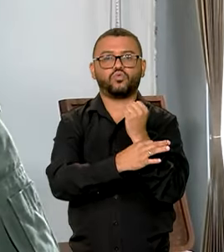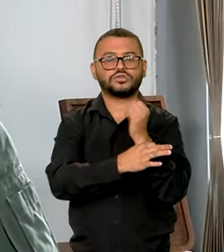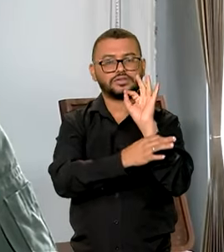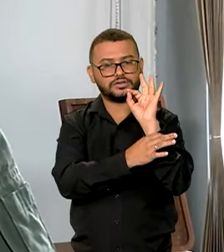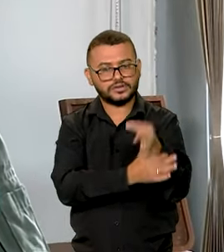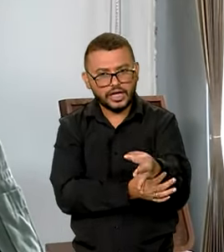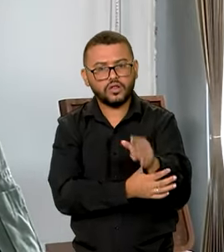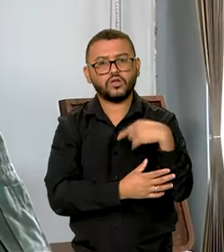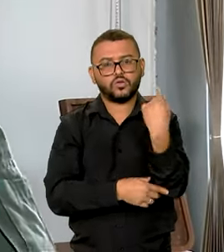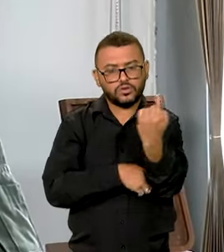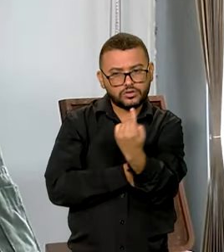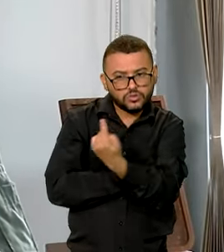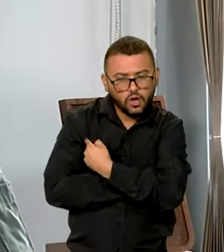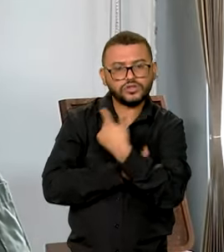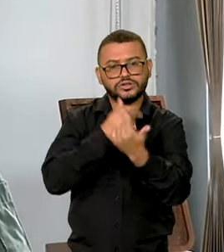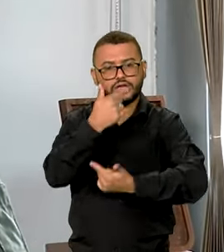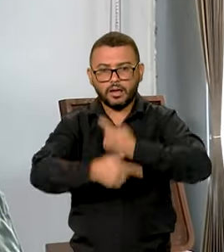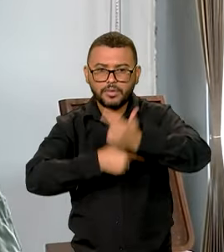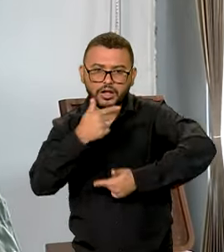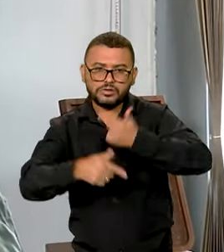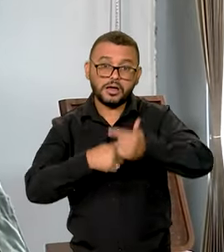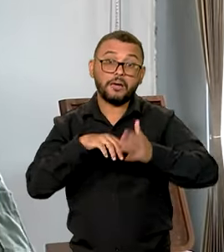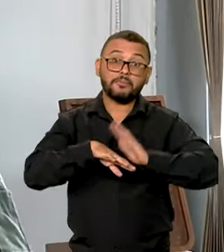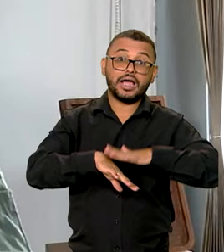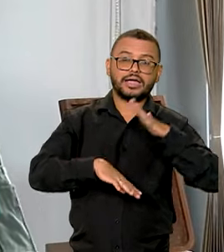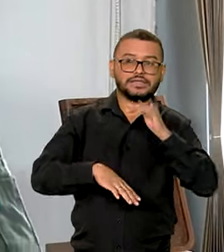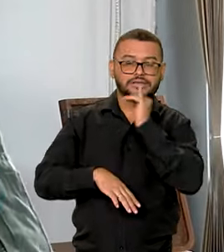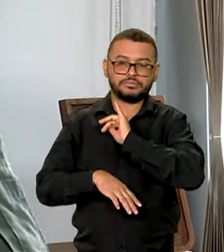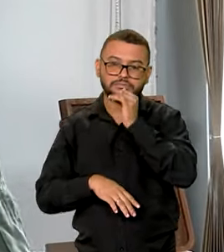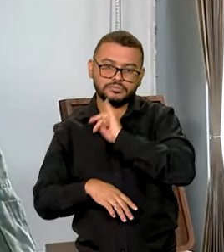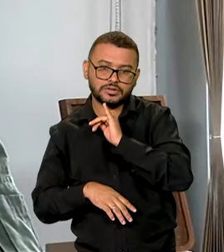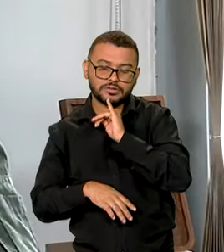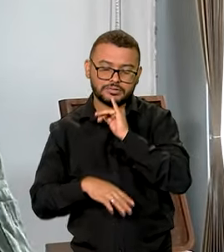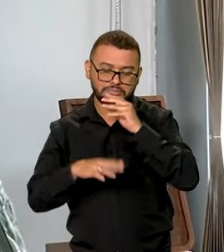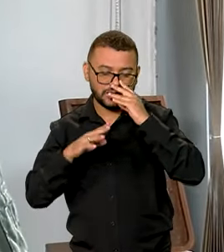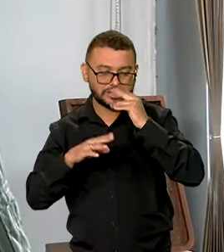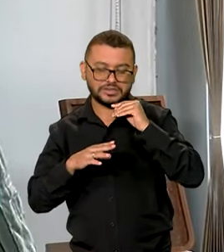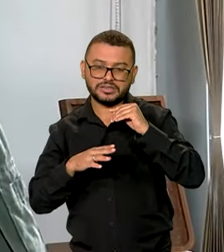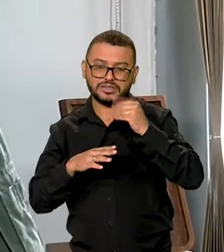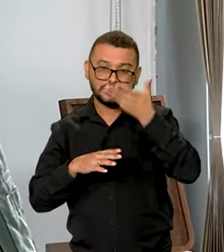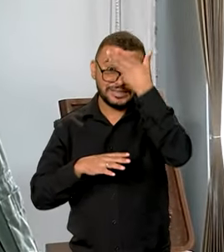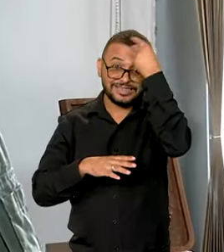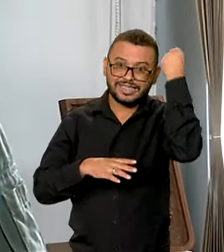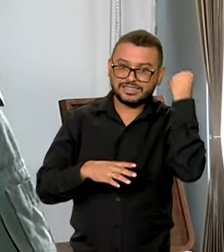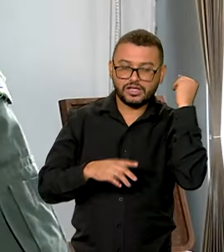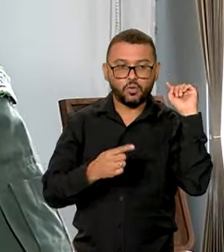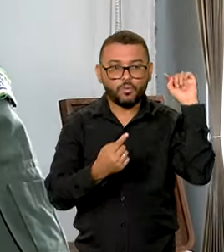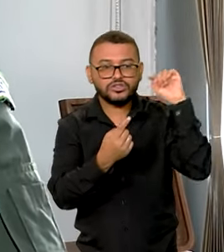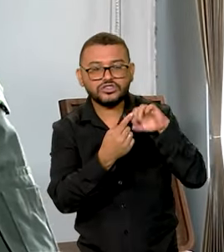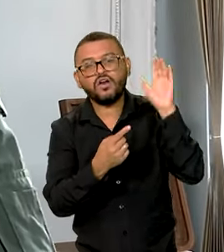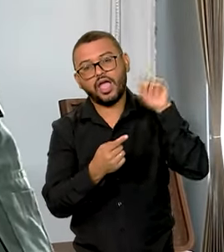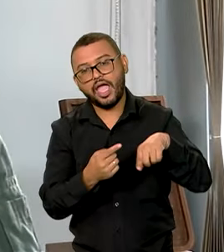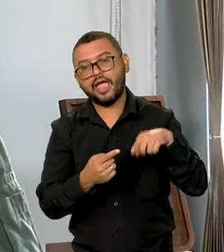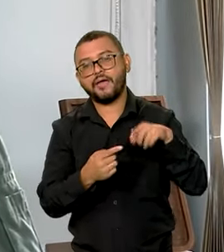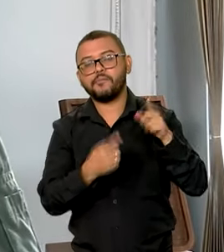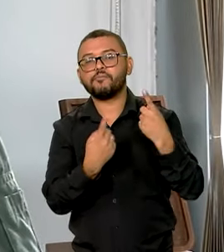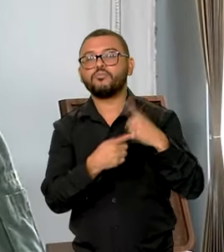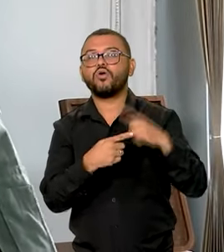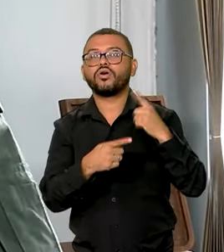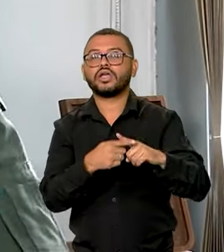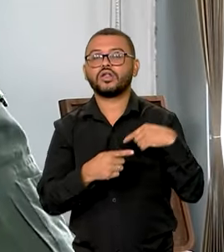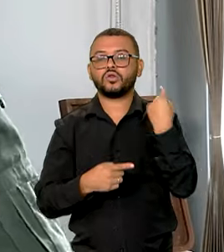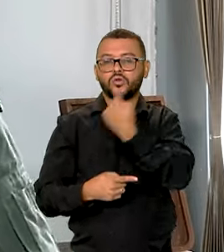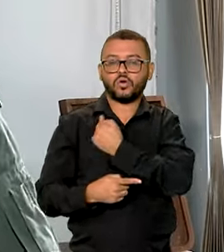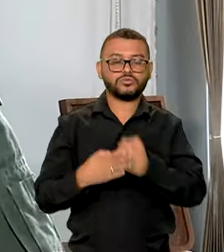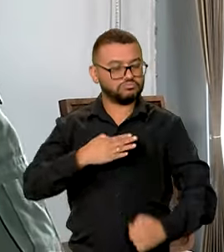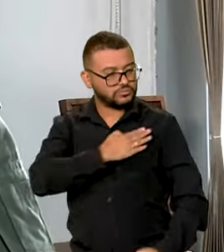a gente está fazendo, mas sem jamais deixar de lado aquilo que é finalístico, que é o porquê existimos.